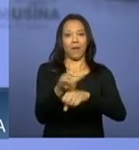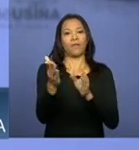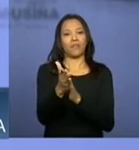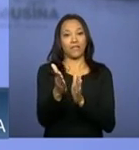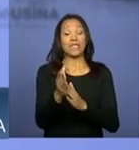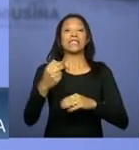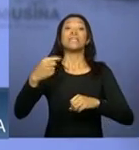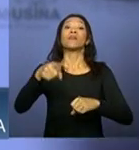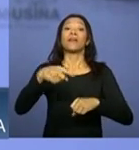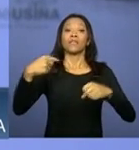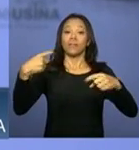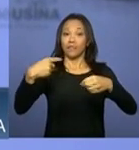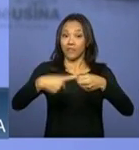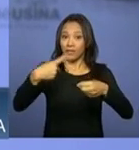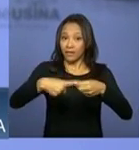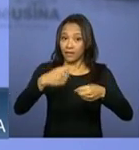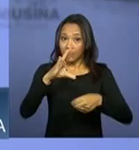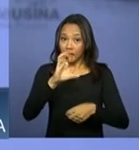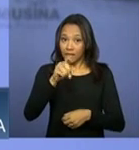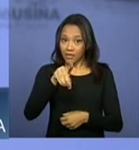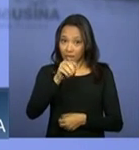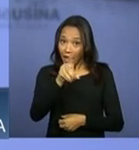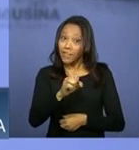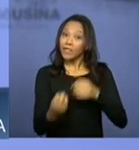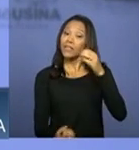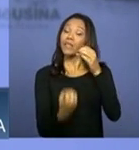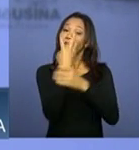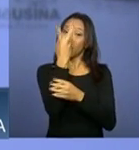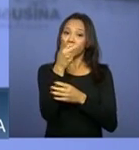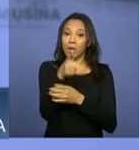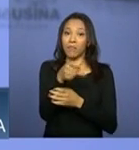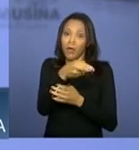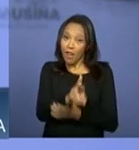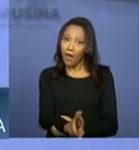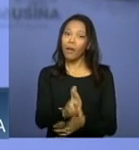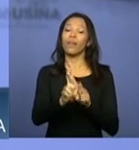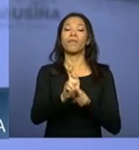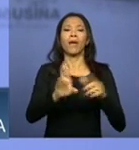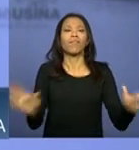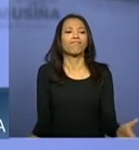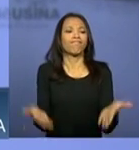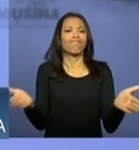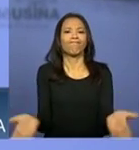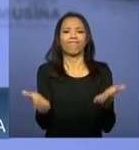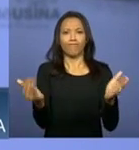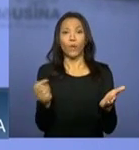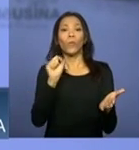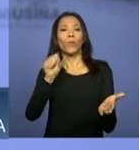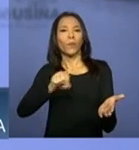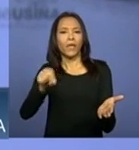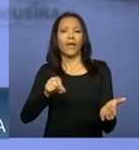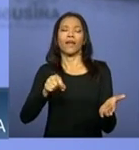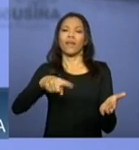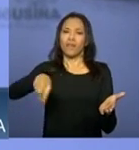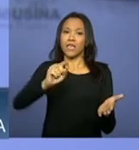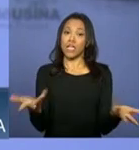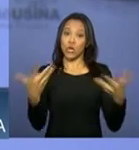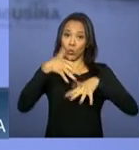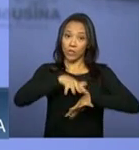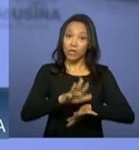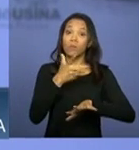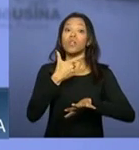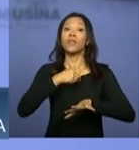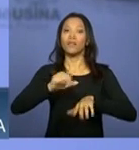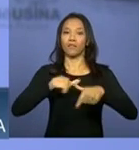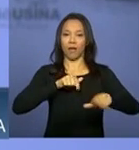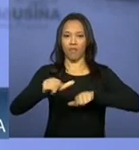Catador, criado pela Secretaria-Geral da Presidência da República, para promover práticas que promovem a inclusão dos catadores